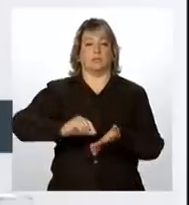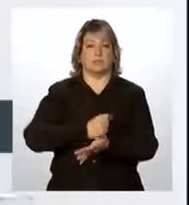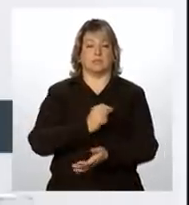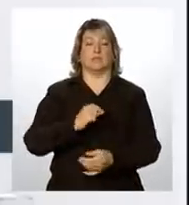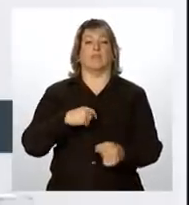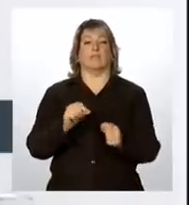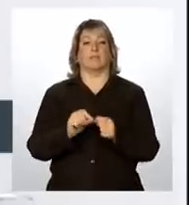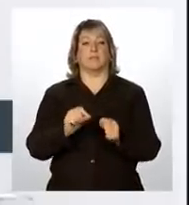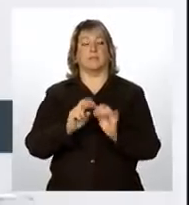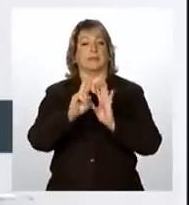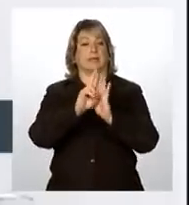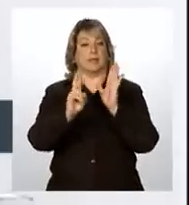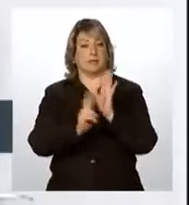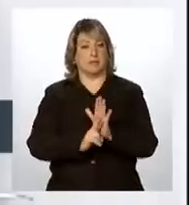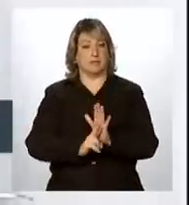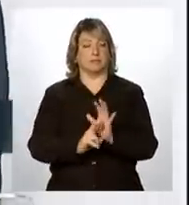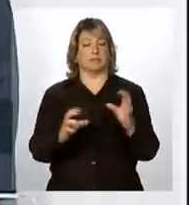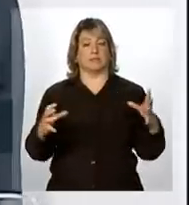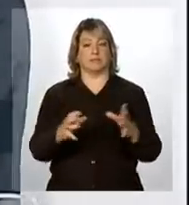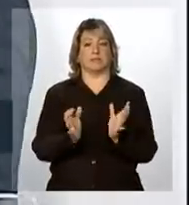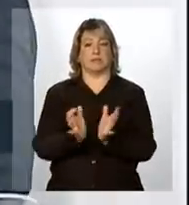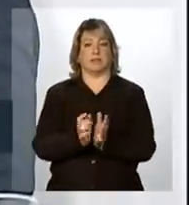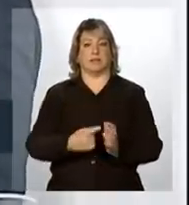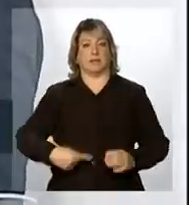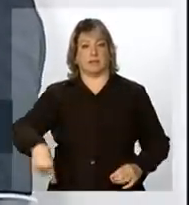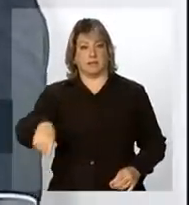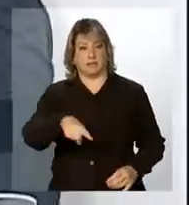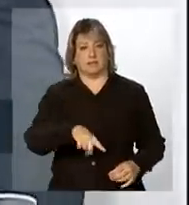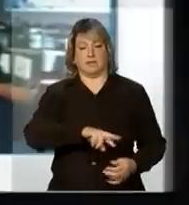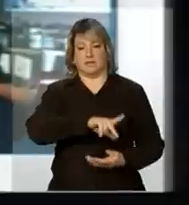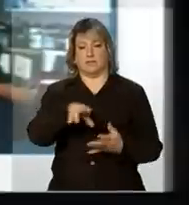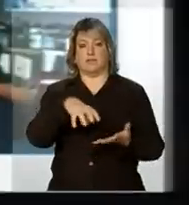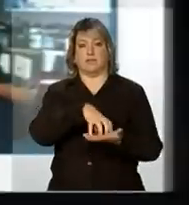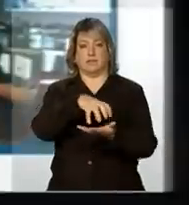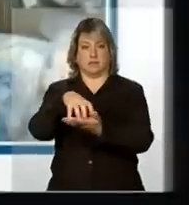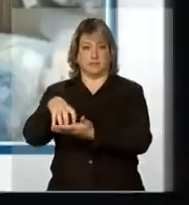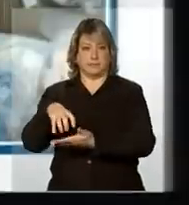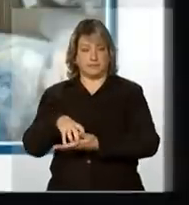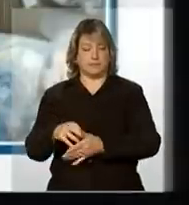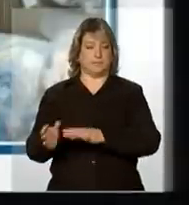a relação entre essas diversas instituições. Próximo.